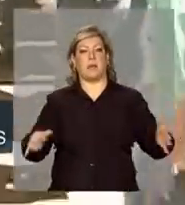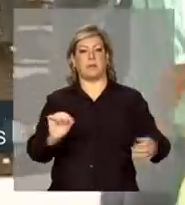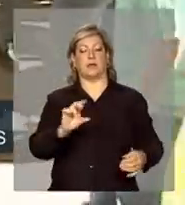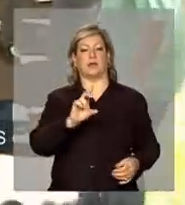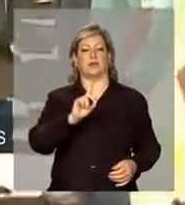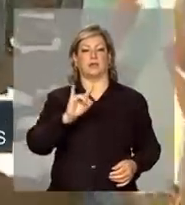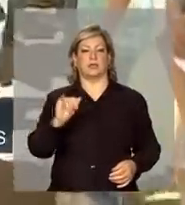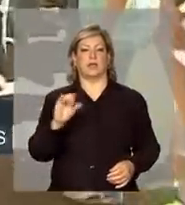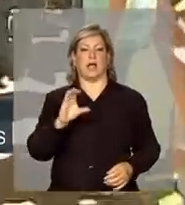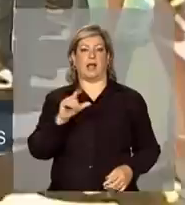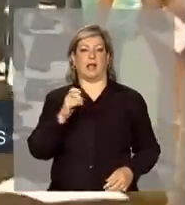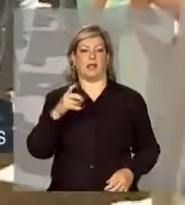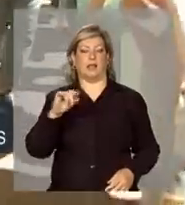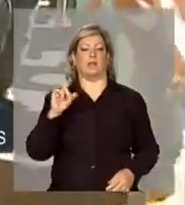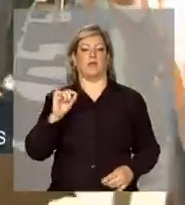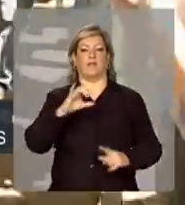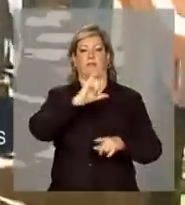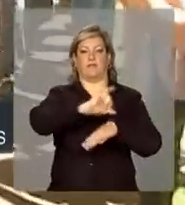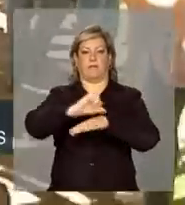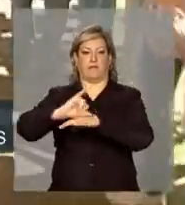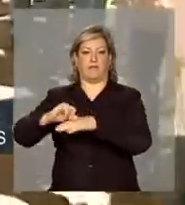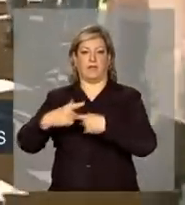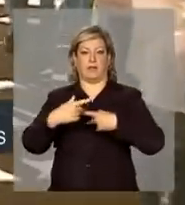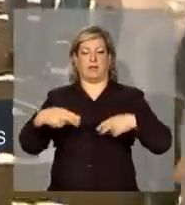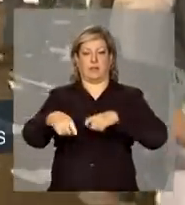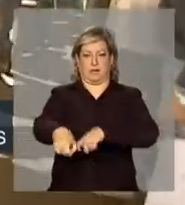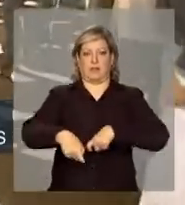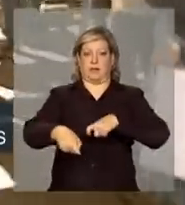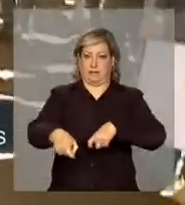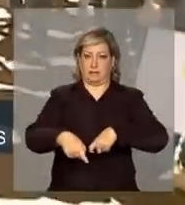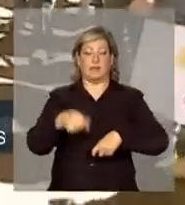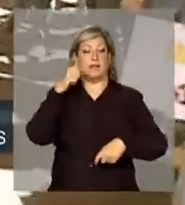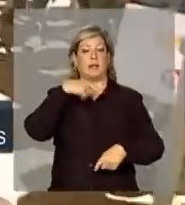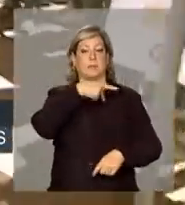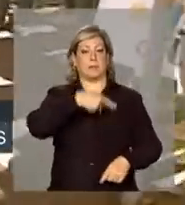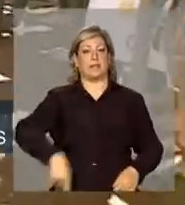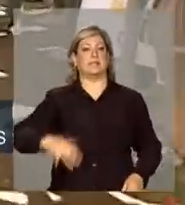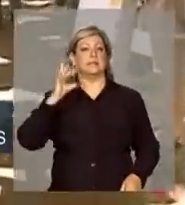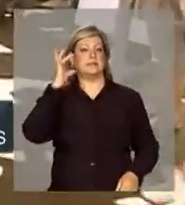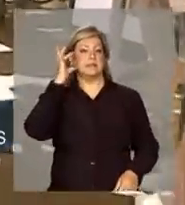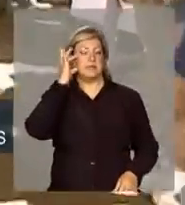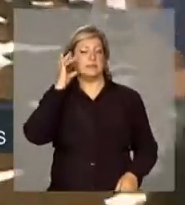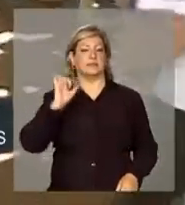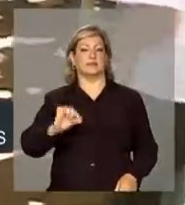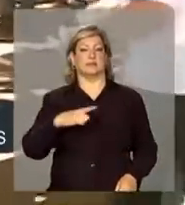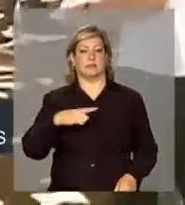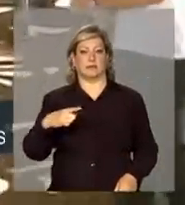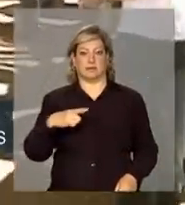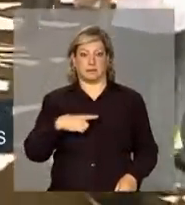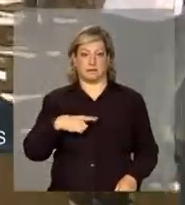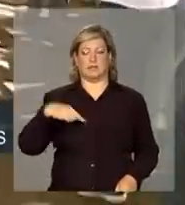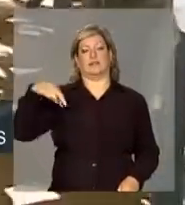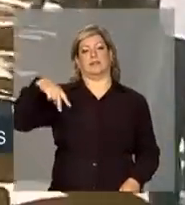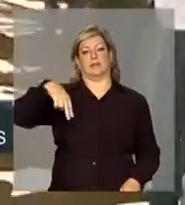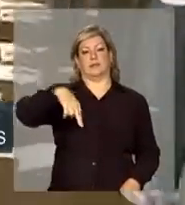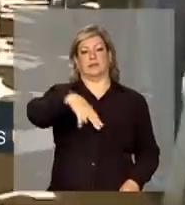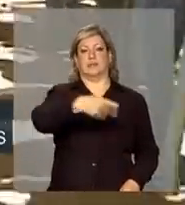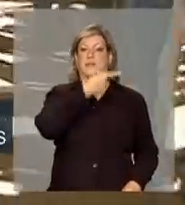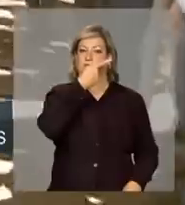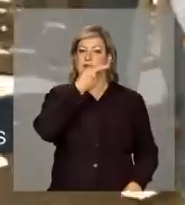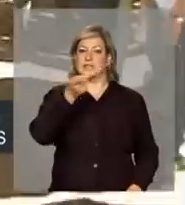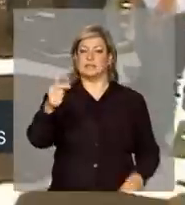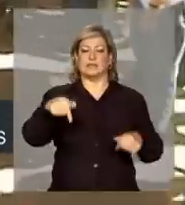anual de feiras agrícolas. A presidenta Dilma Rousseff percorre o